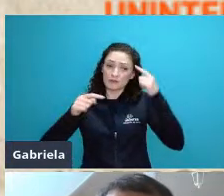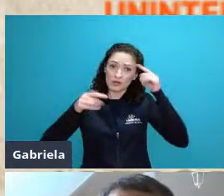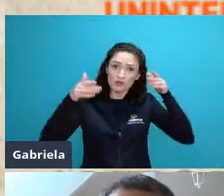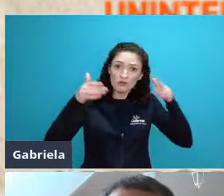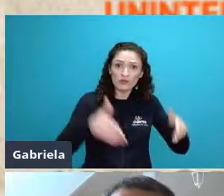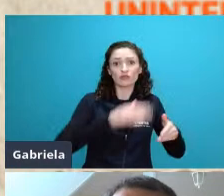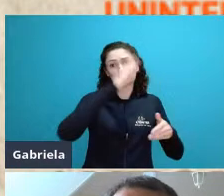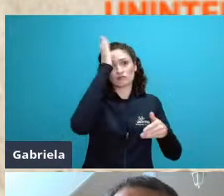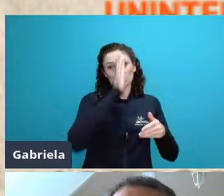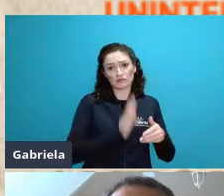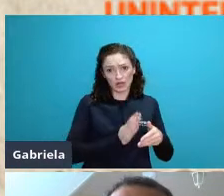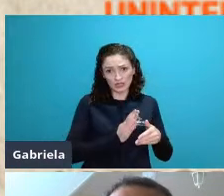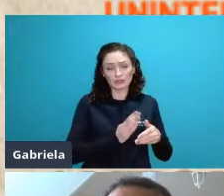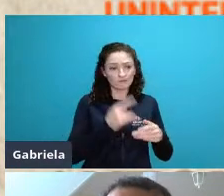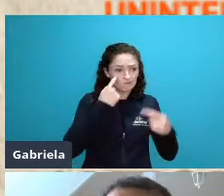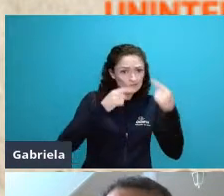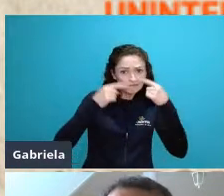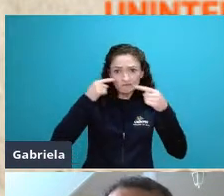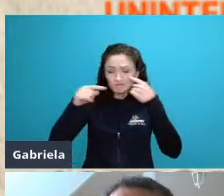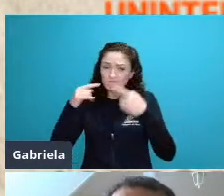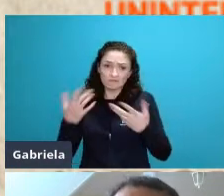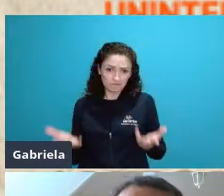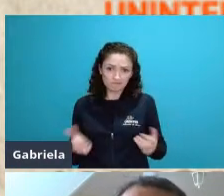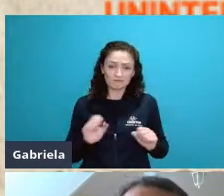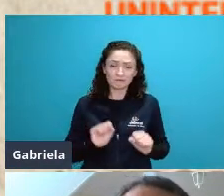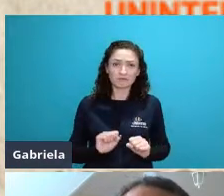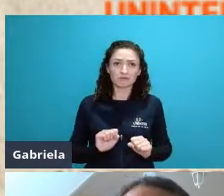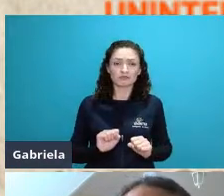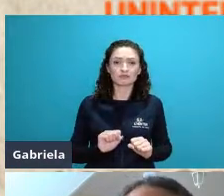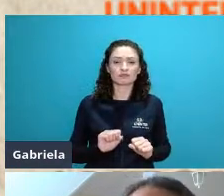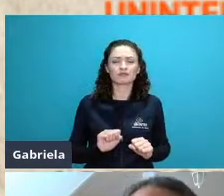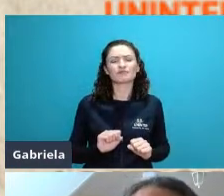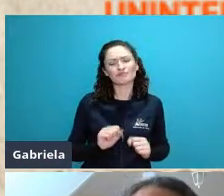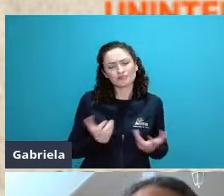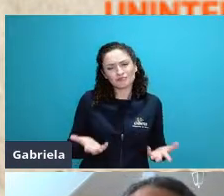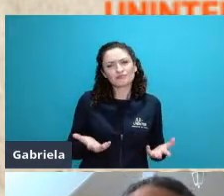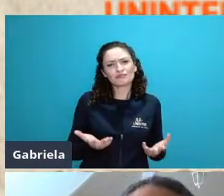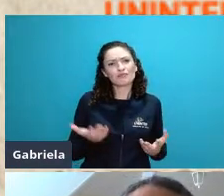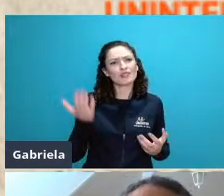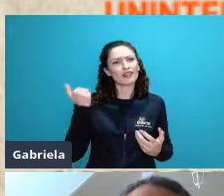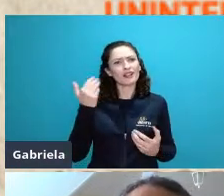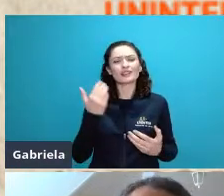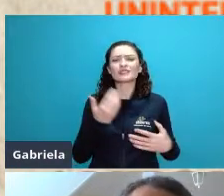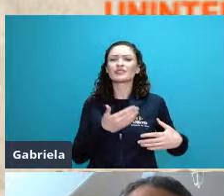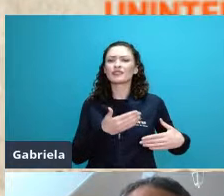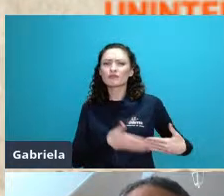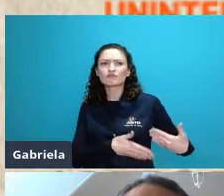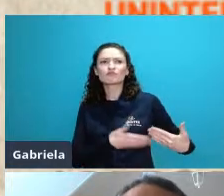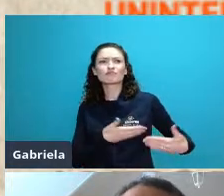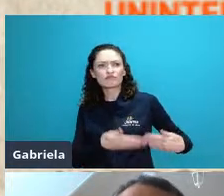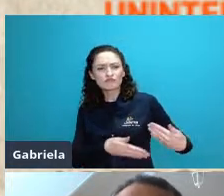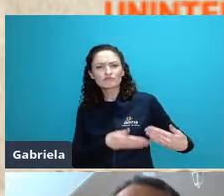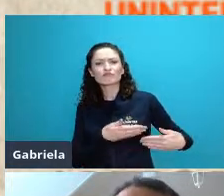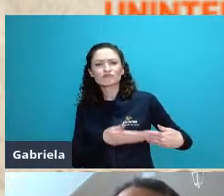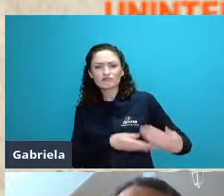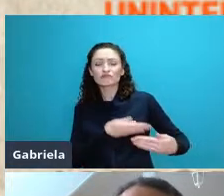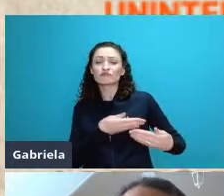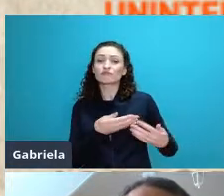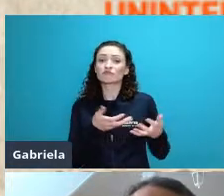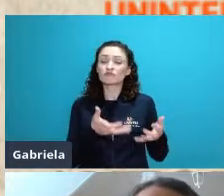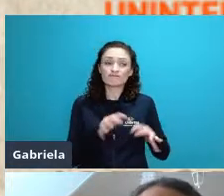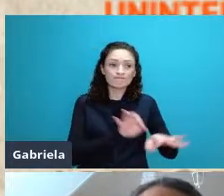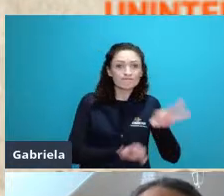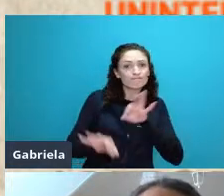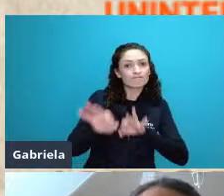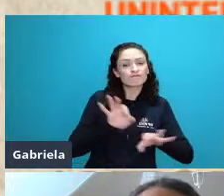que ainda estávamos ainda num processo de organização